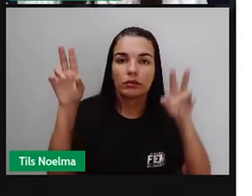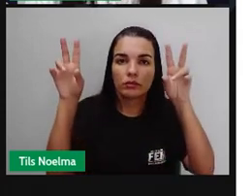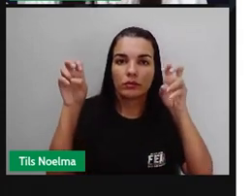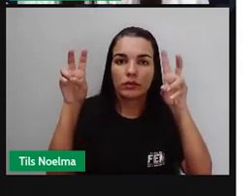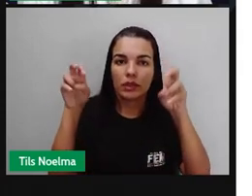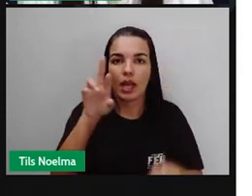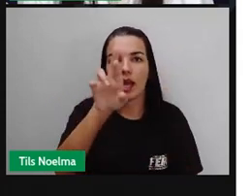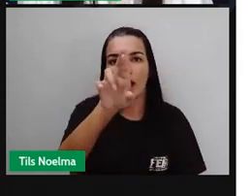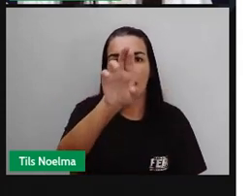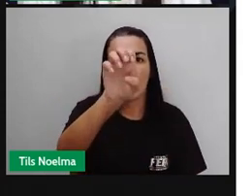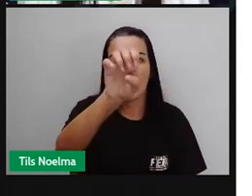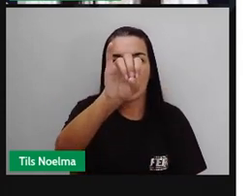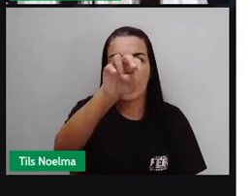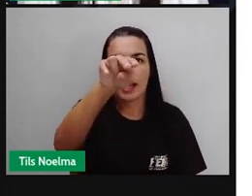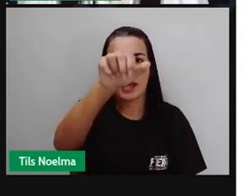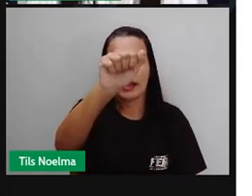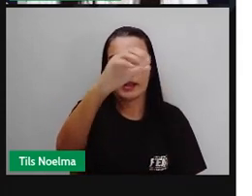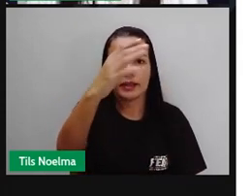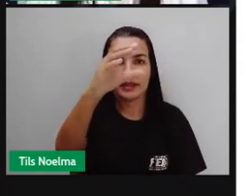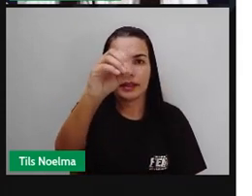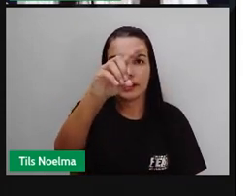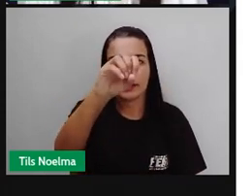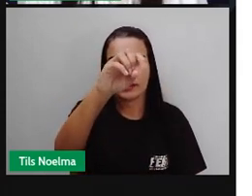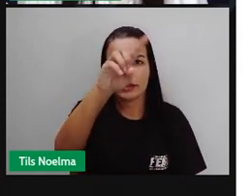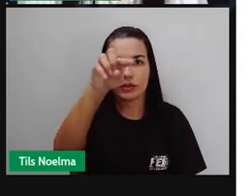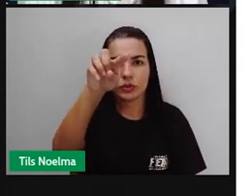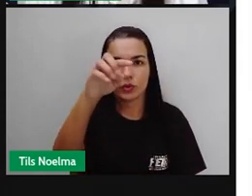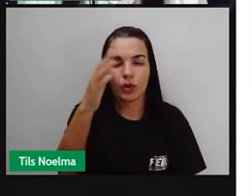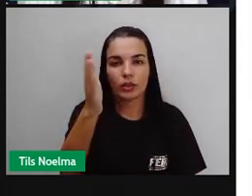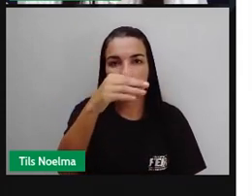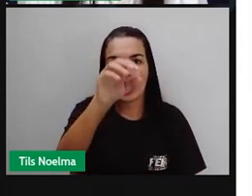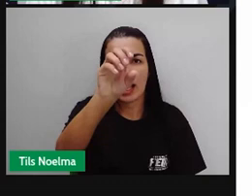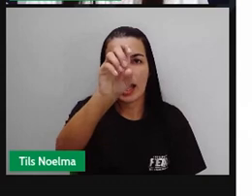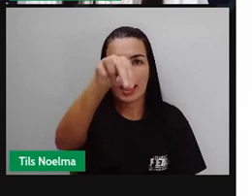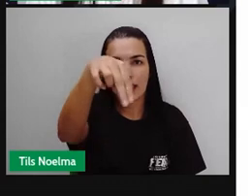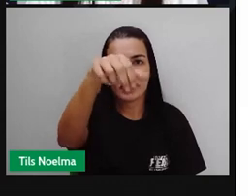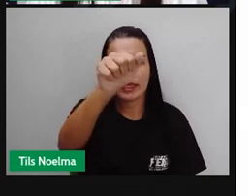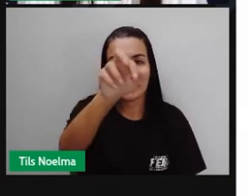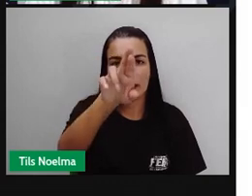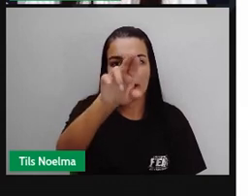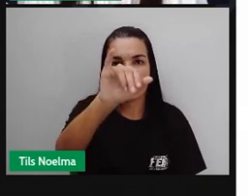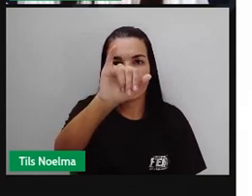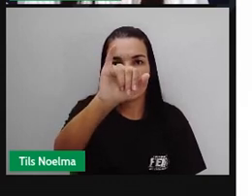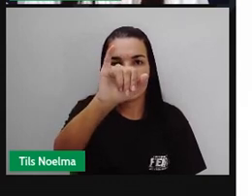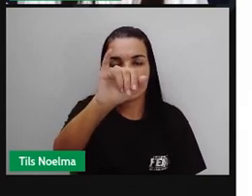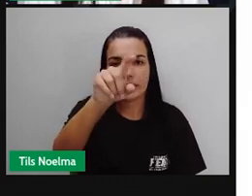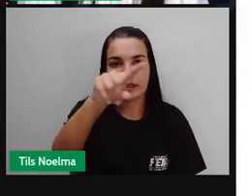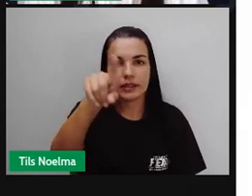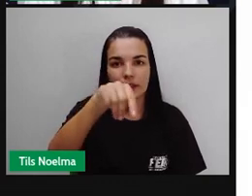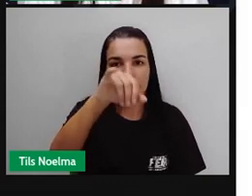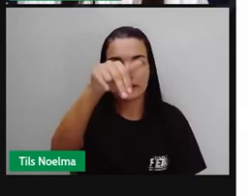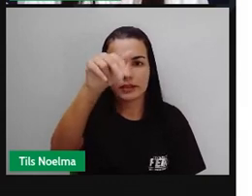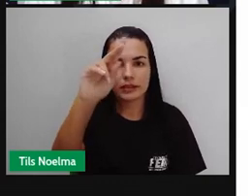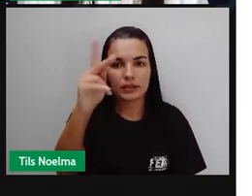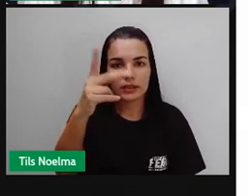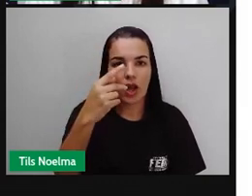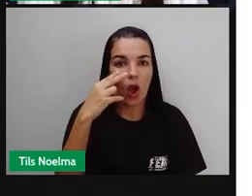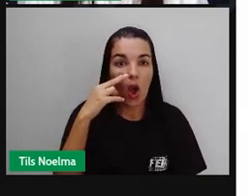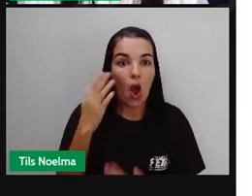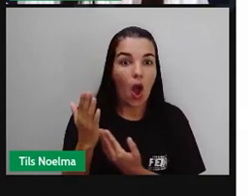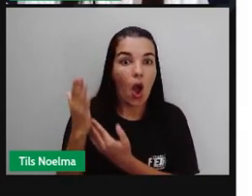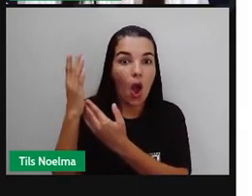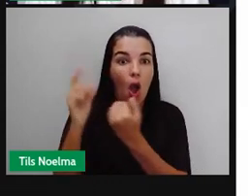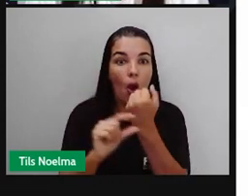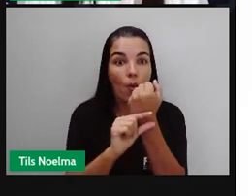leiam esse livro, esse livro ele é maravilhoso. Eu já li esse livro e super indico. O autor dele é Monteiro